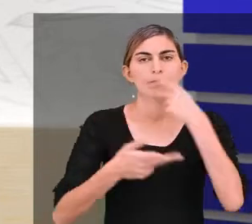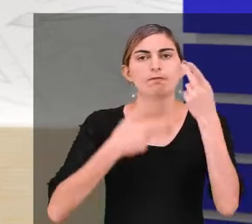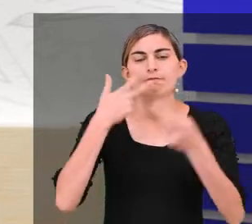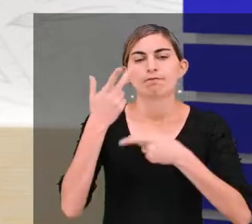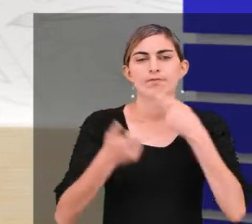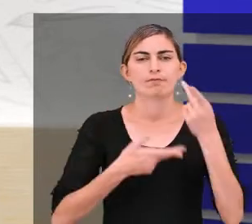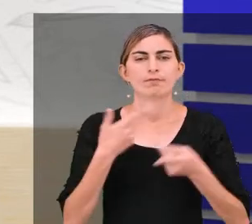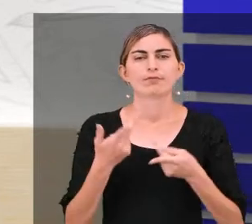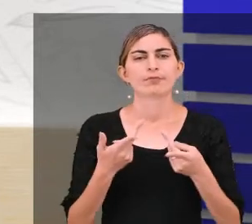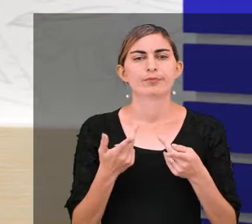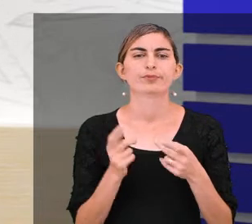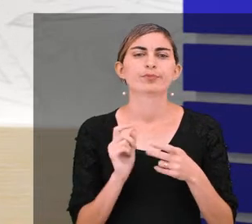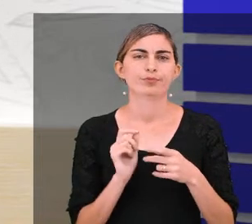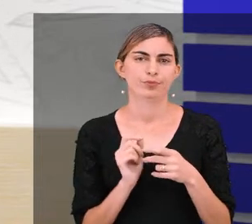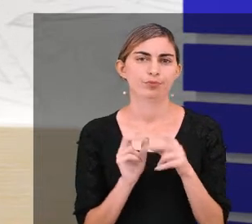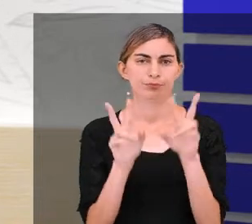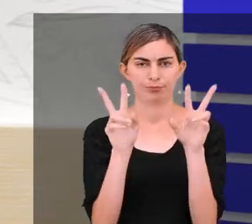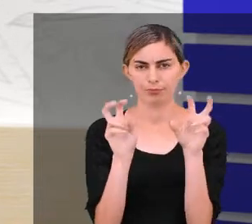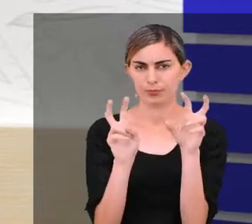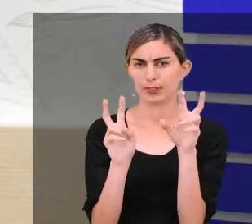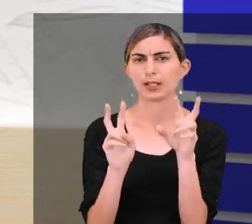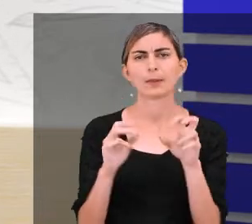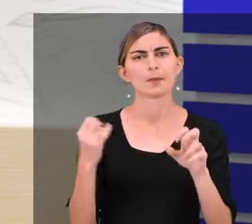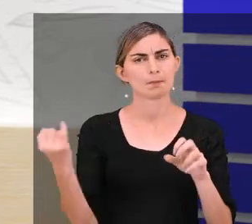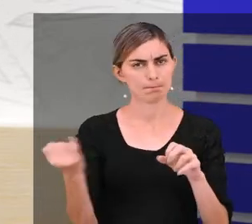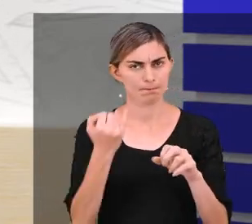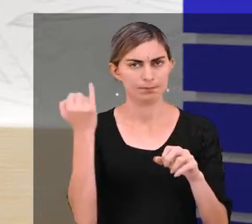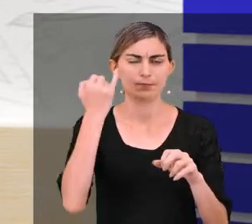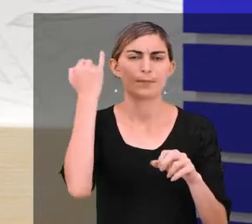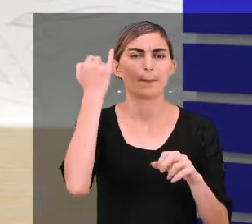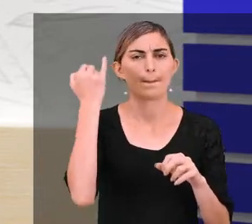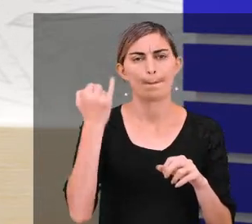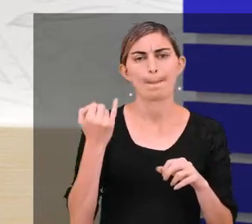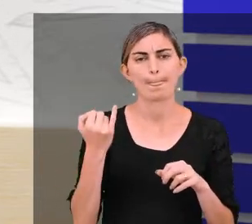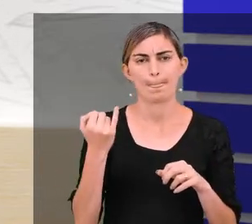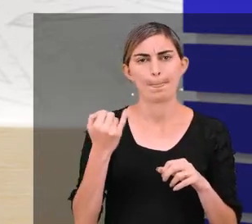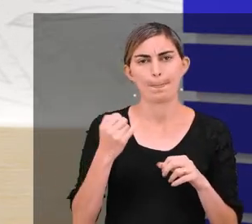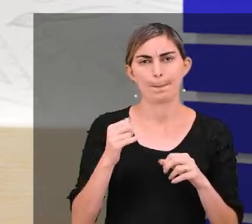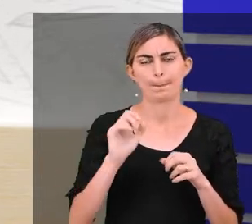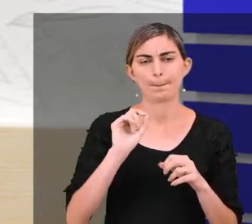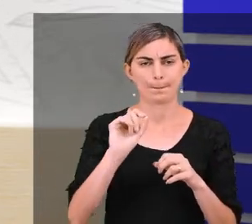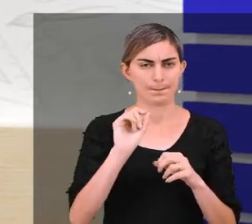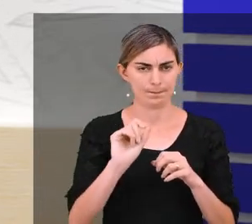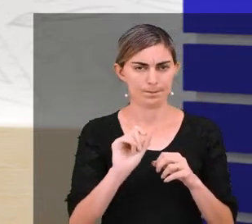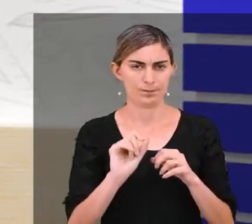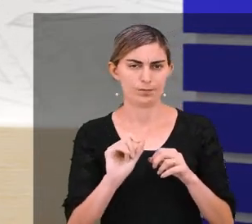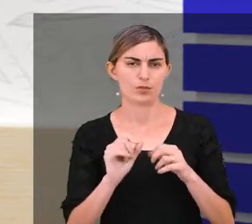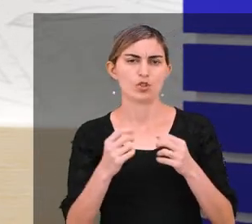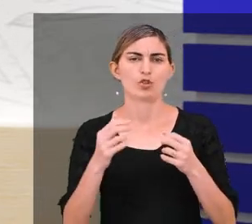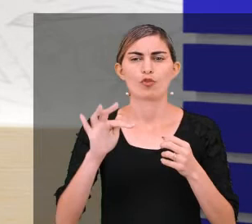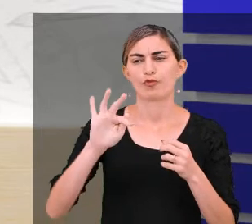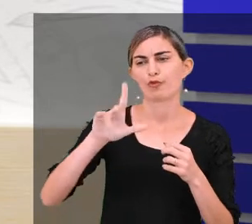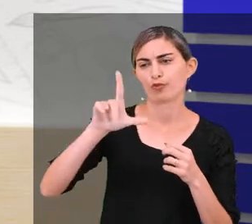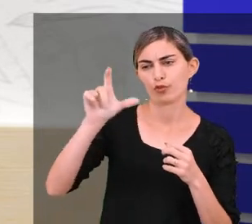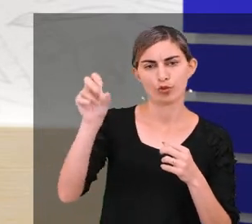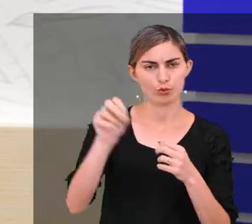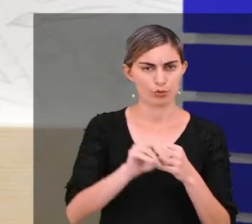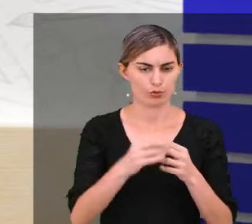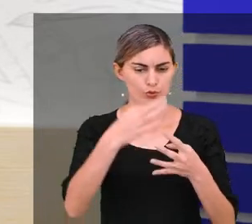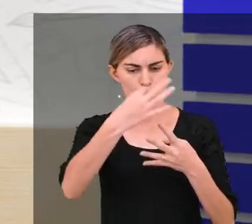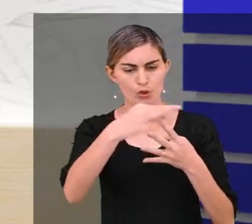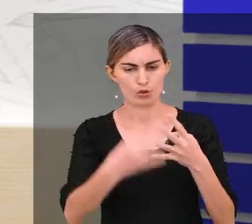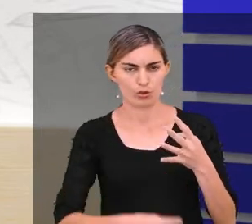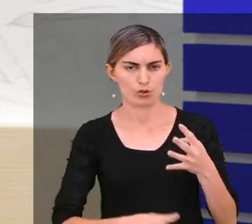falarmos sobre um tema de grande relevância, que são os fluxos